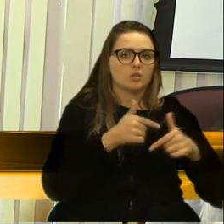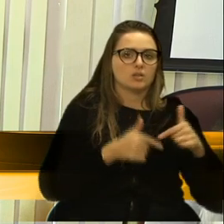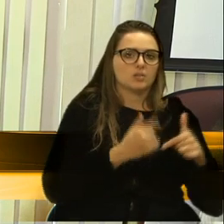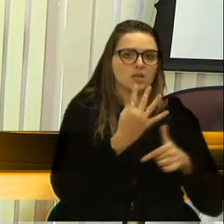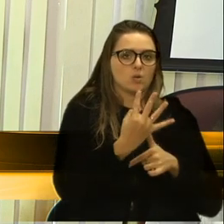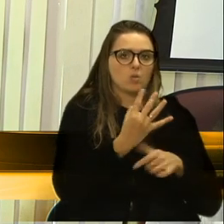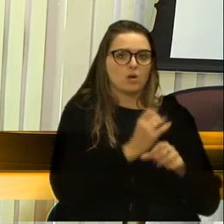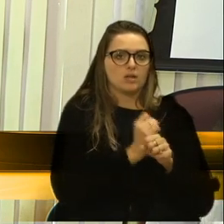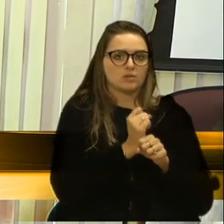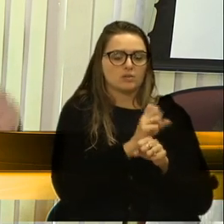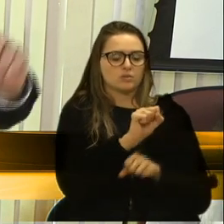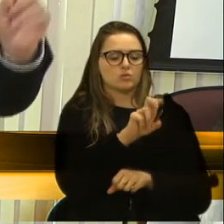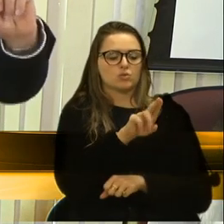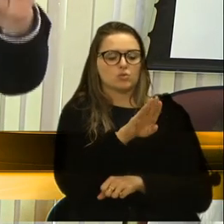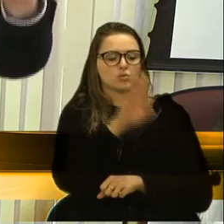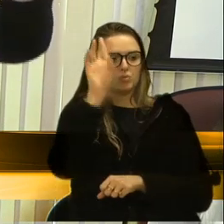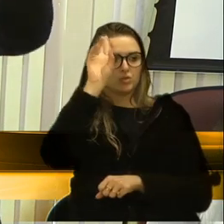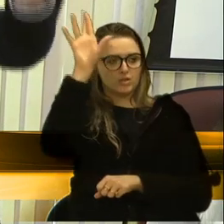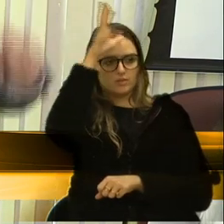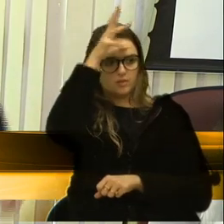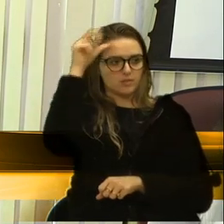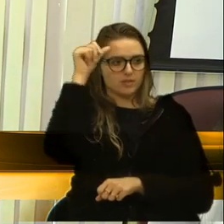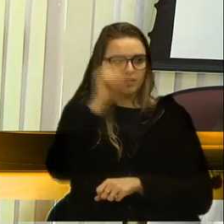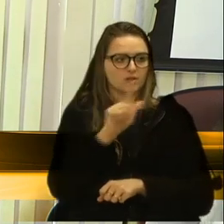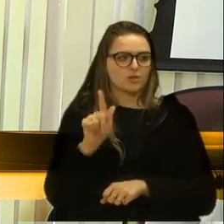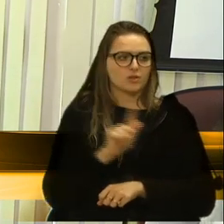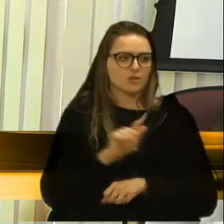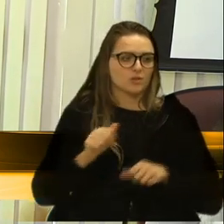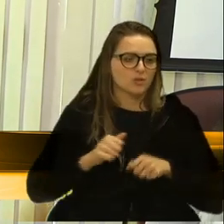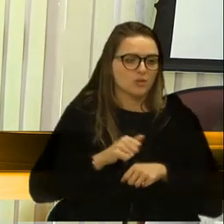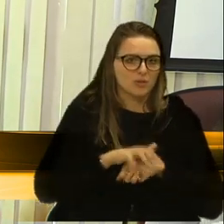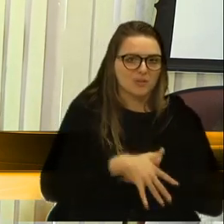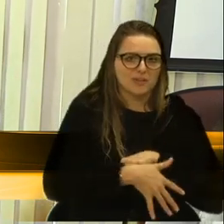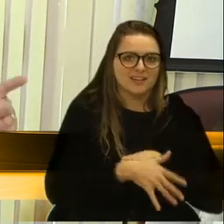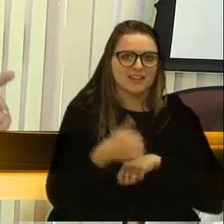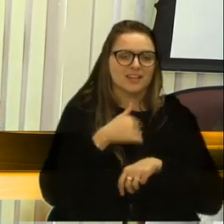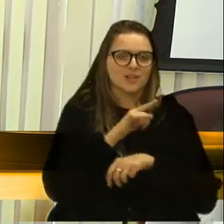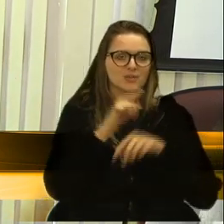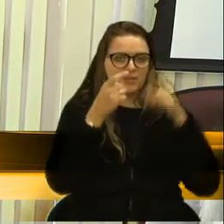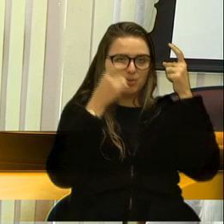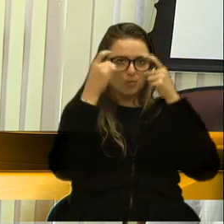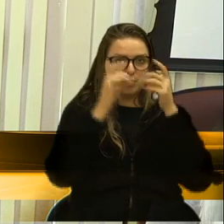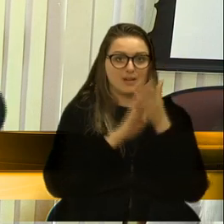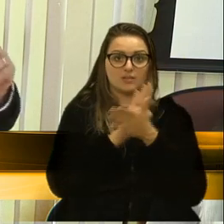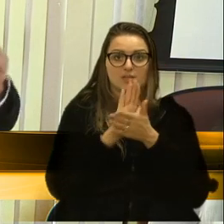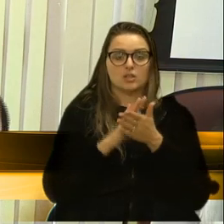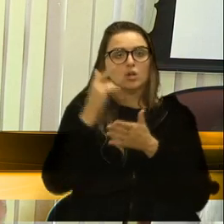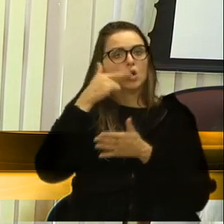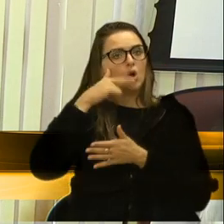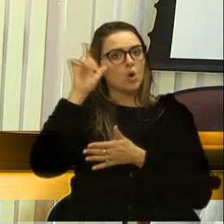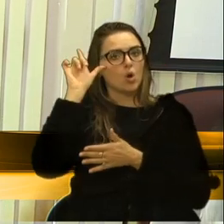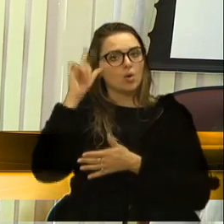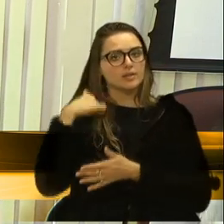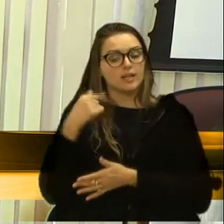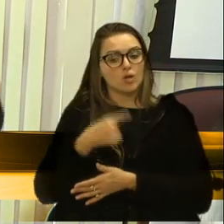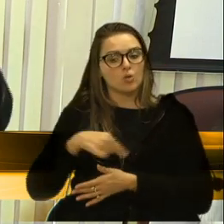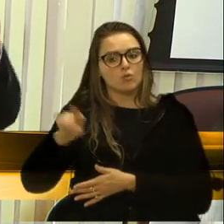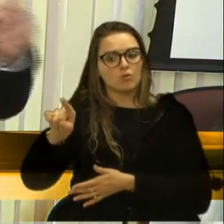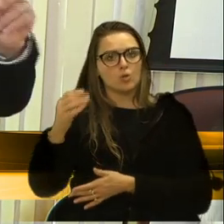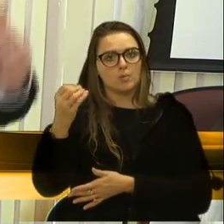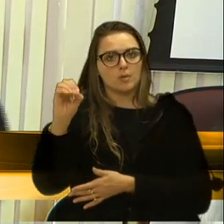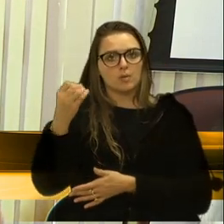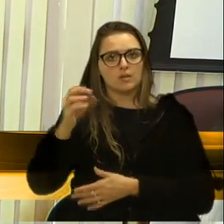superfeita de Galópolis e não me preocupei nem um pouquinho com isso. E ontem, quando fui para Porto Alegre